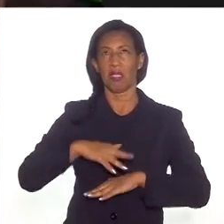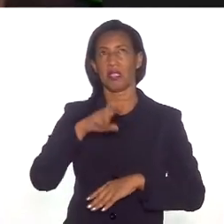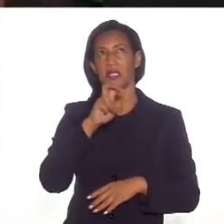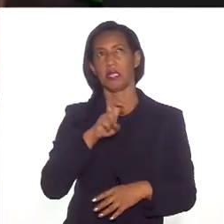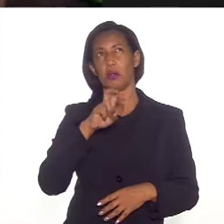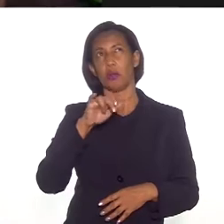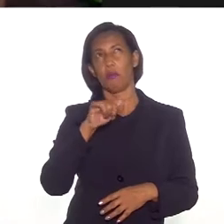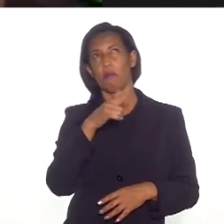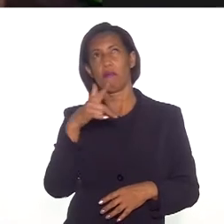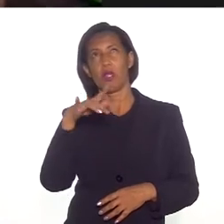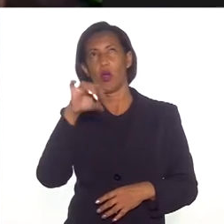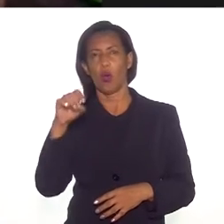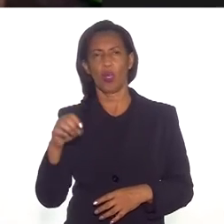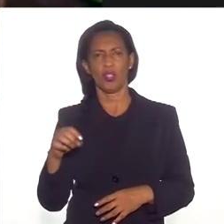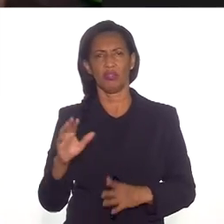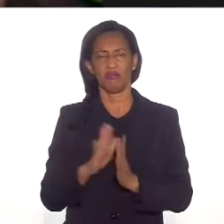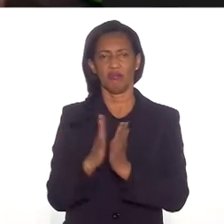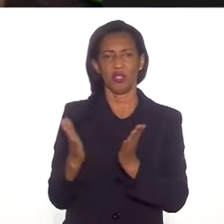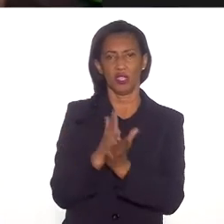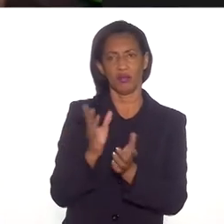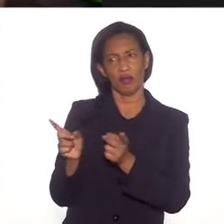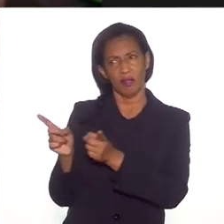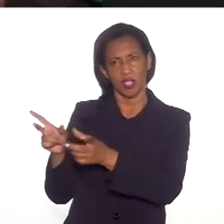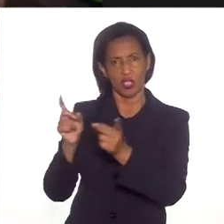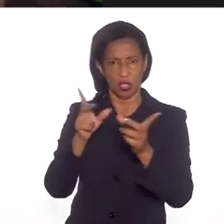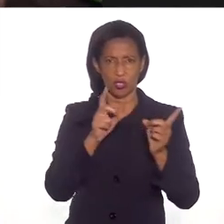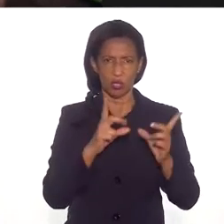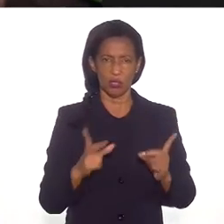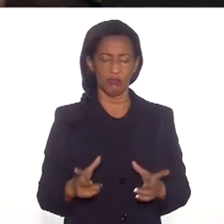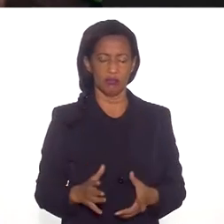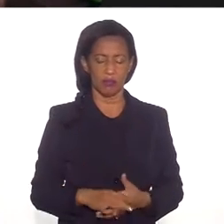mais de 5 milhões de livros já vendidos.